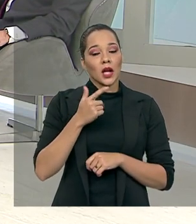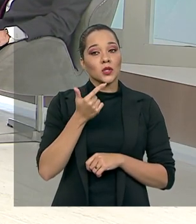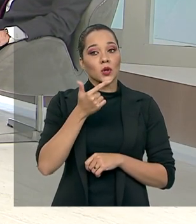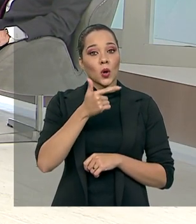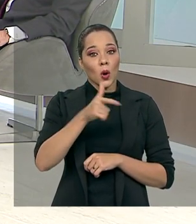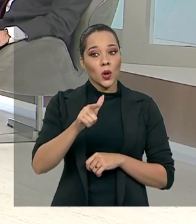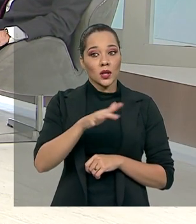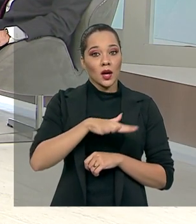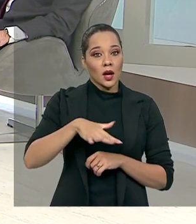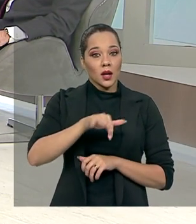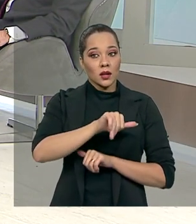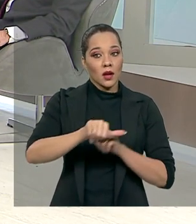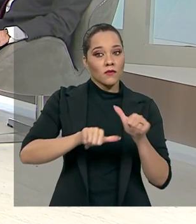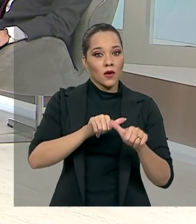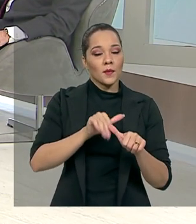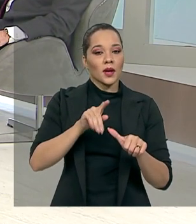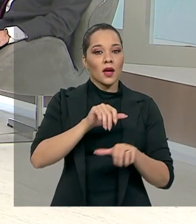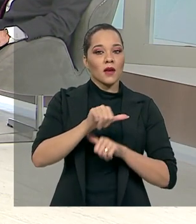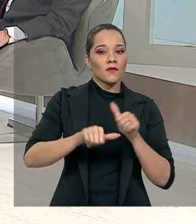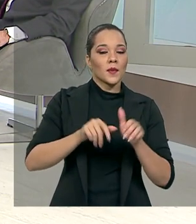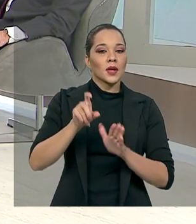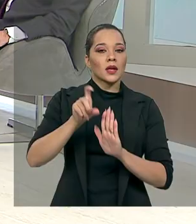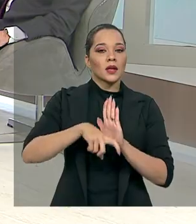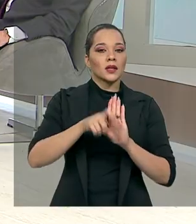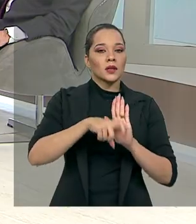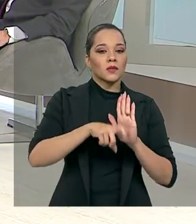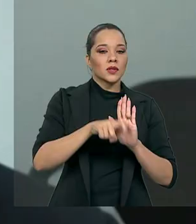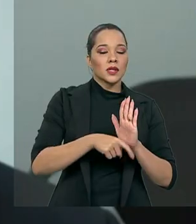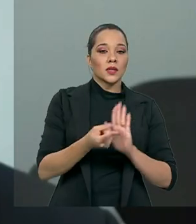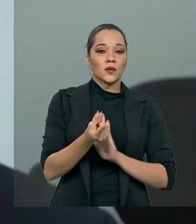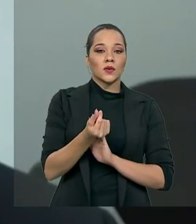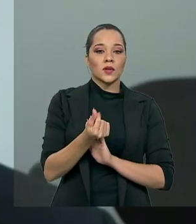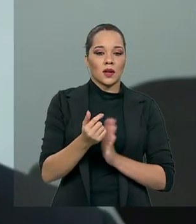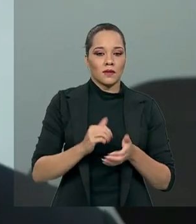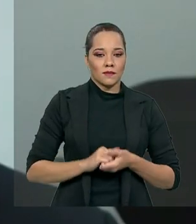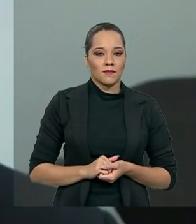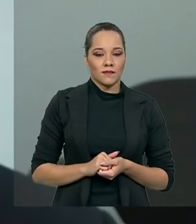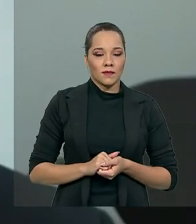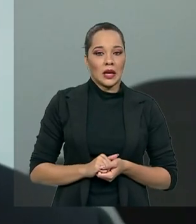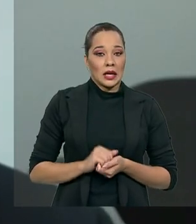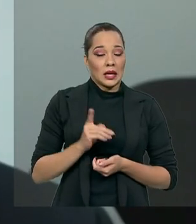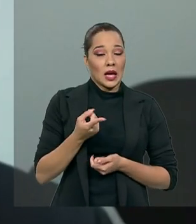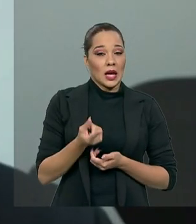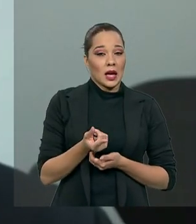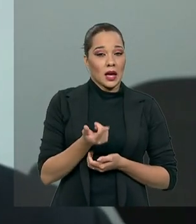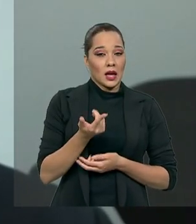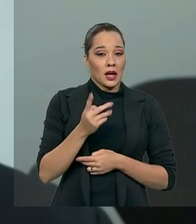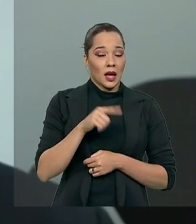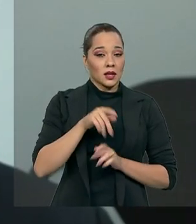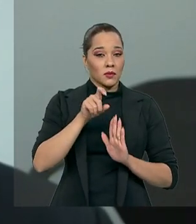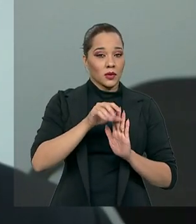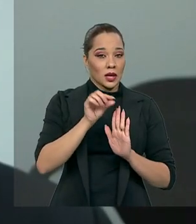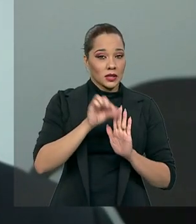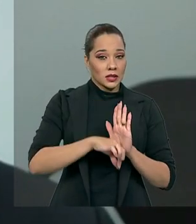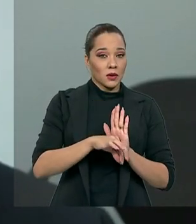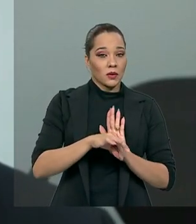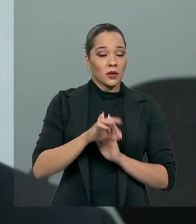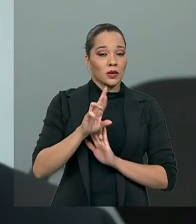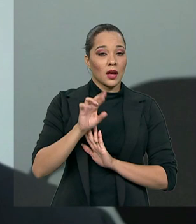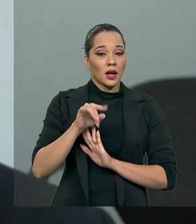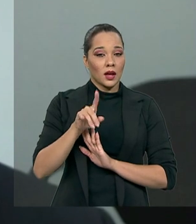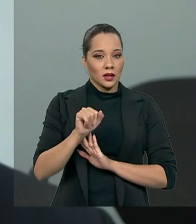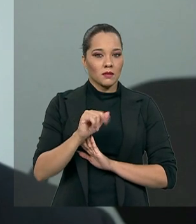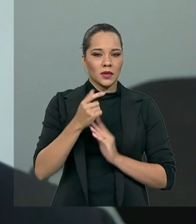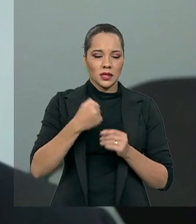parte da reforma, que é a reforma da tributação da renda. E nós entendemos que é preciso diminuir a